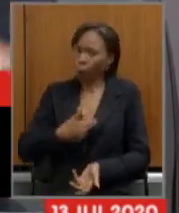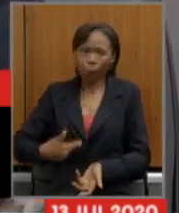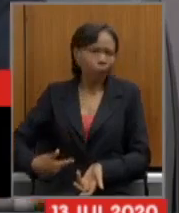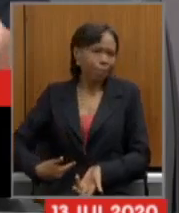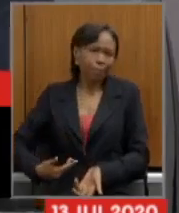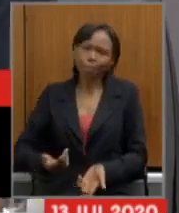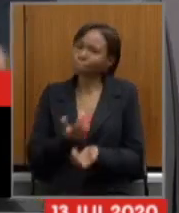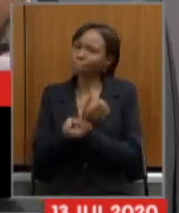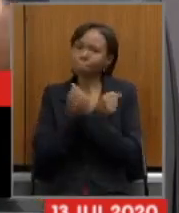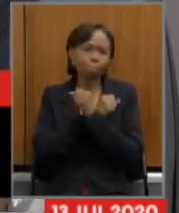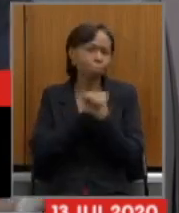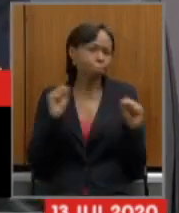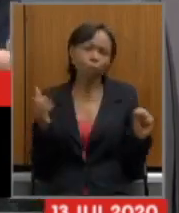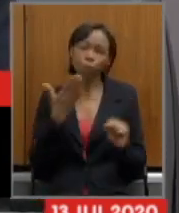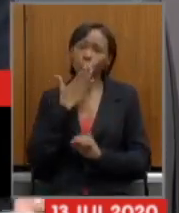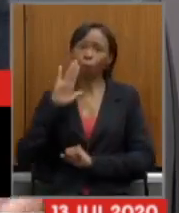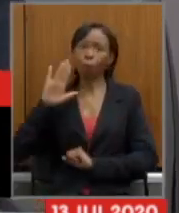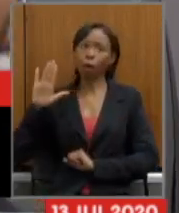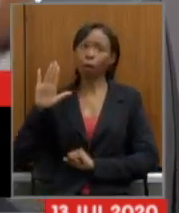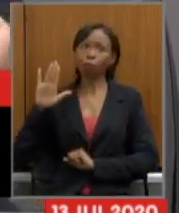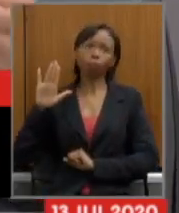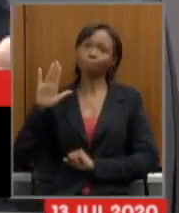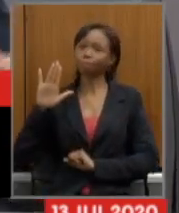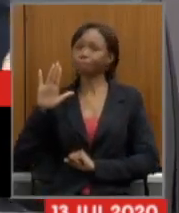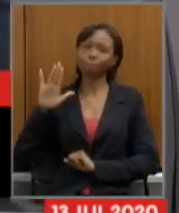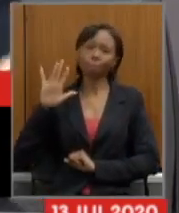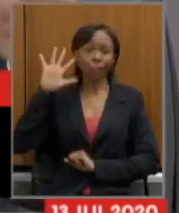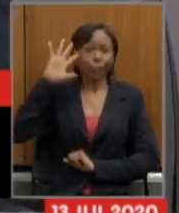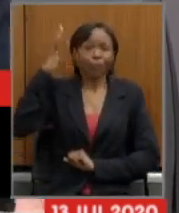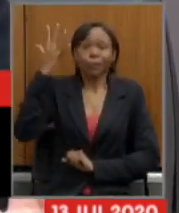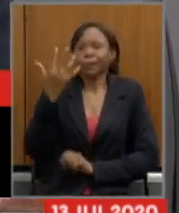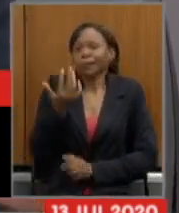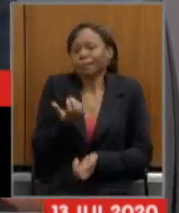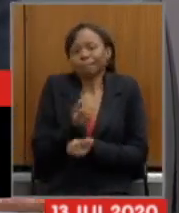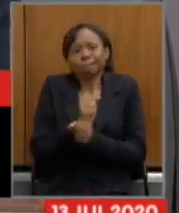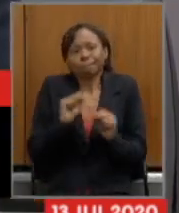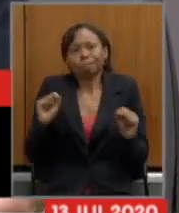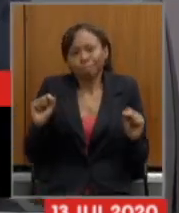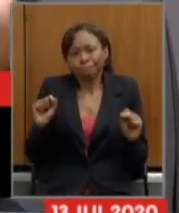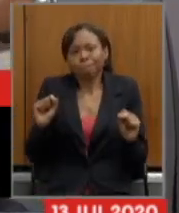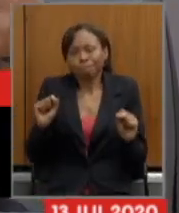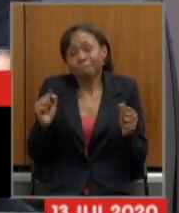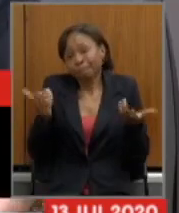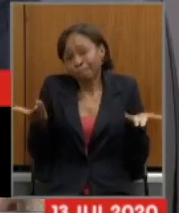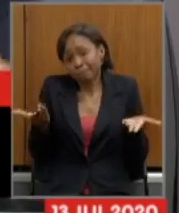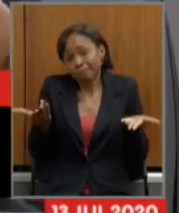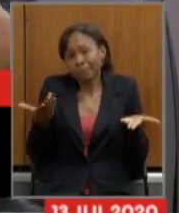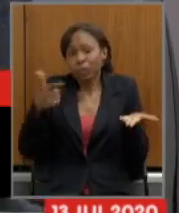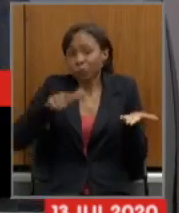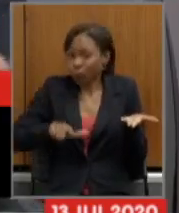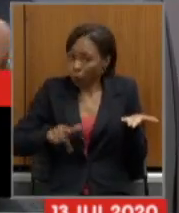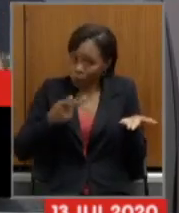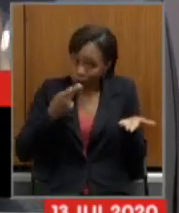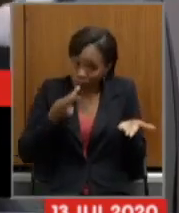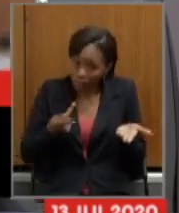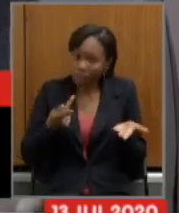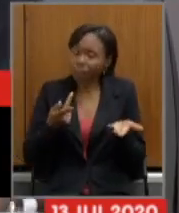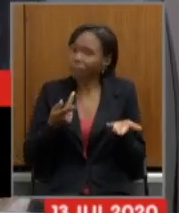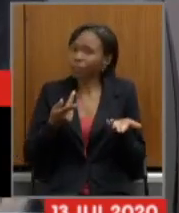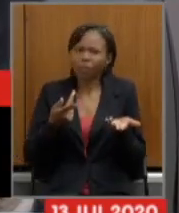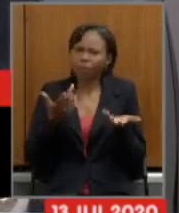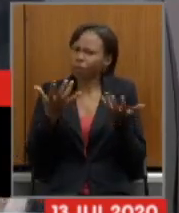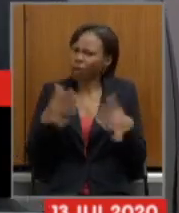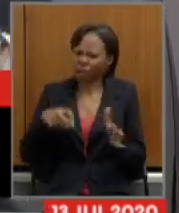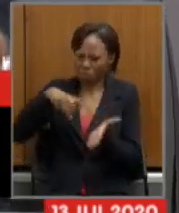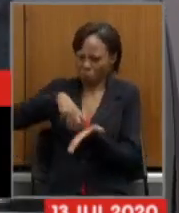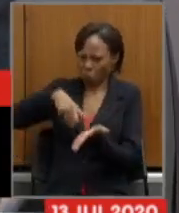capaz de cumprir a promessa previdenciária ao seu servidor estadual não há mais uma vez interesse em punir o